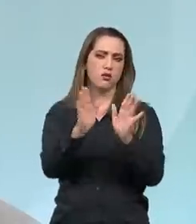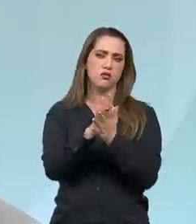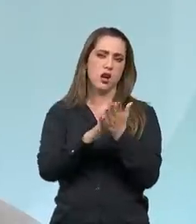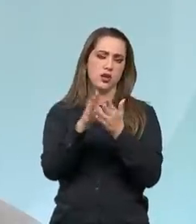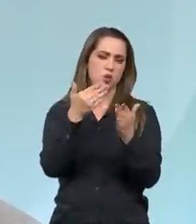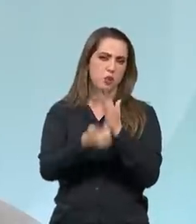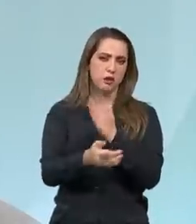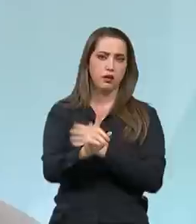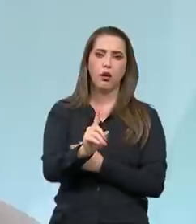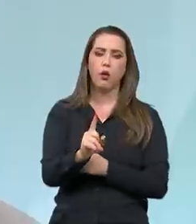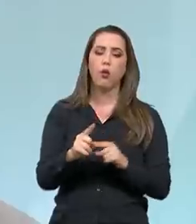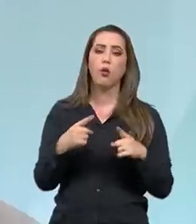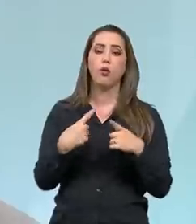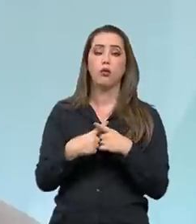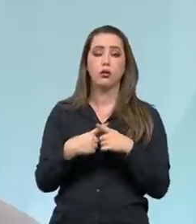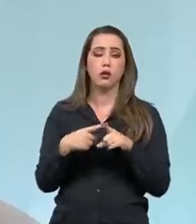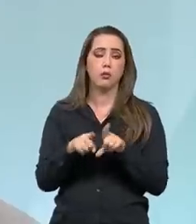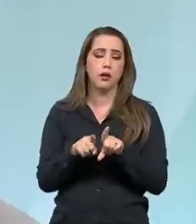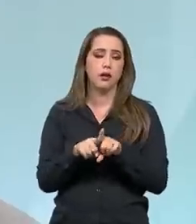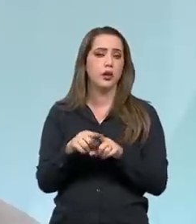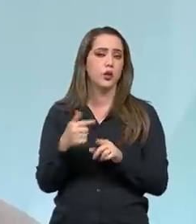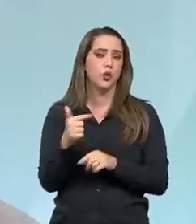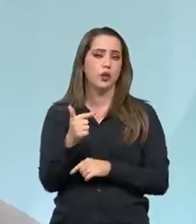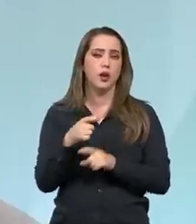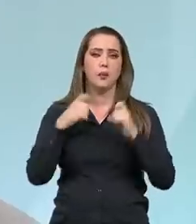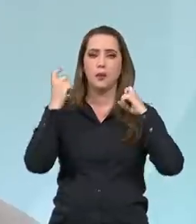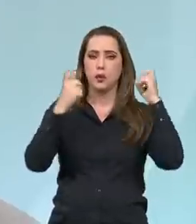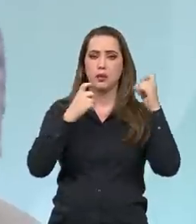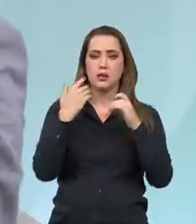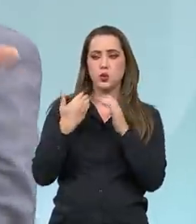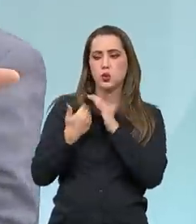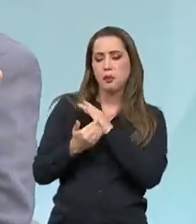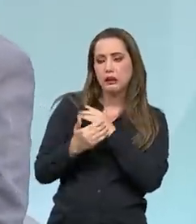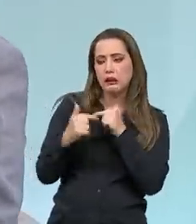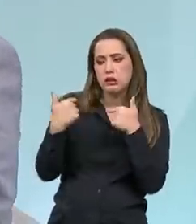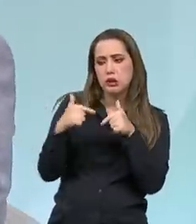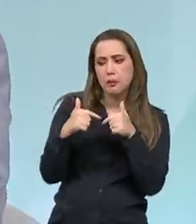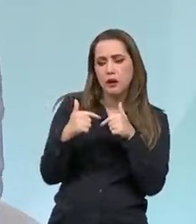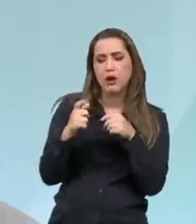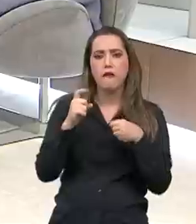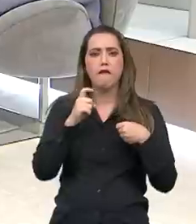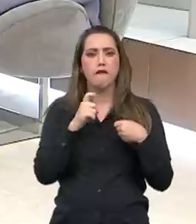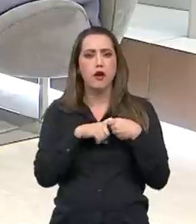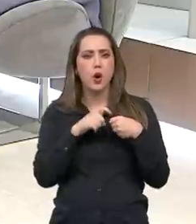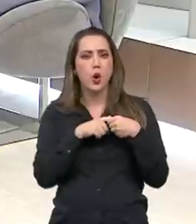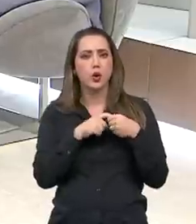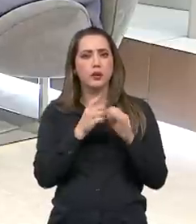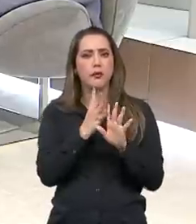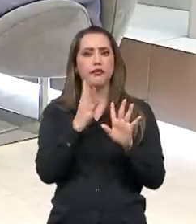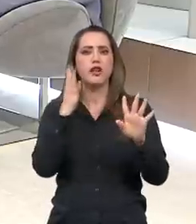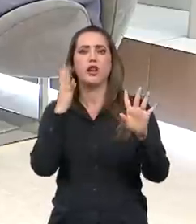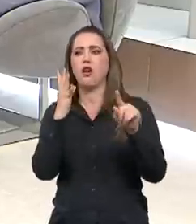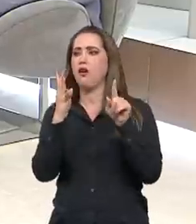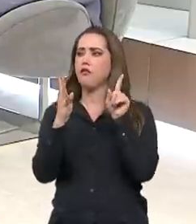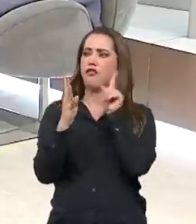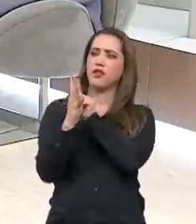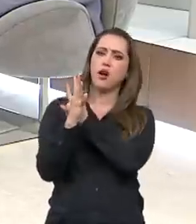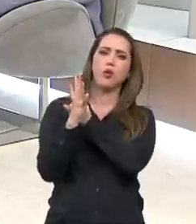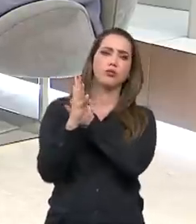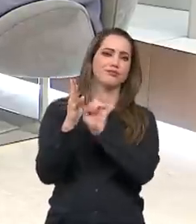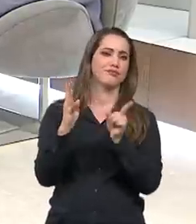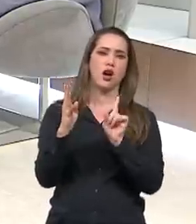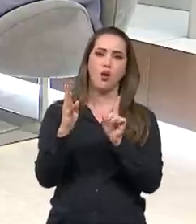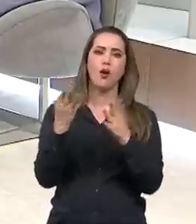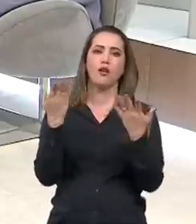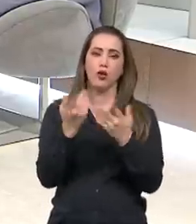benefício, e sem a preocupação de, ao perder o emprego, ter que voltar para o final da fila. Então, são dois movimentos muito importantes. Por isso que essa